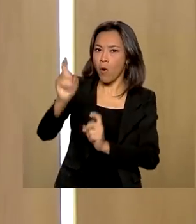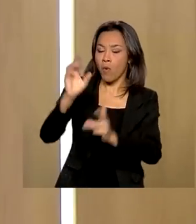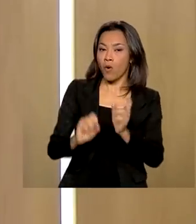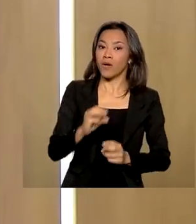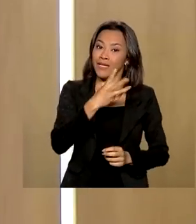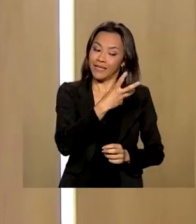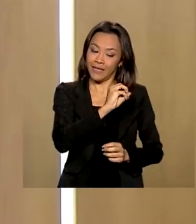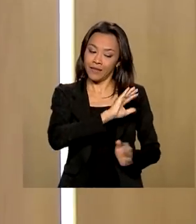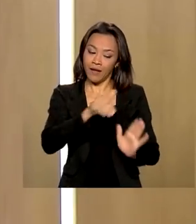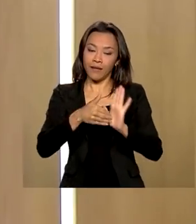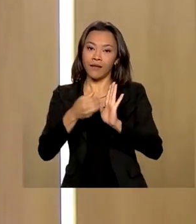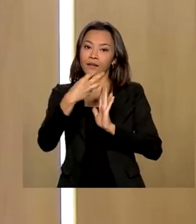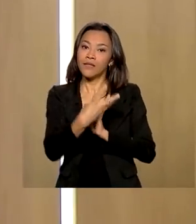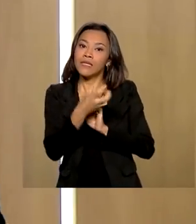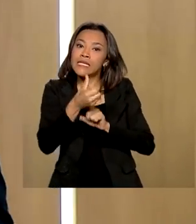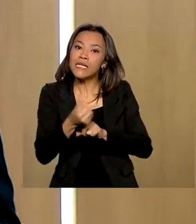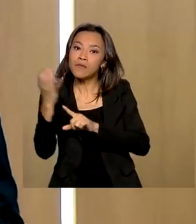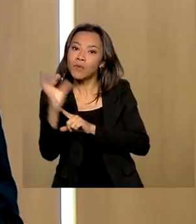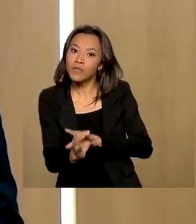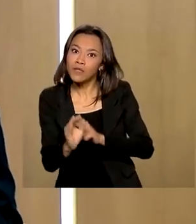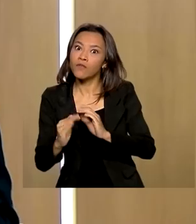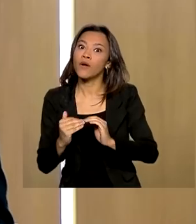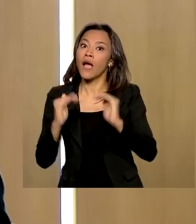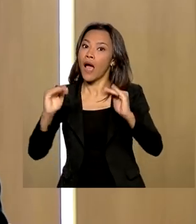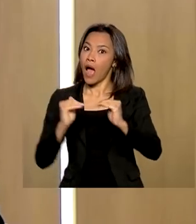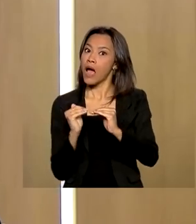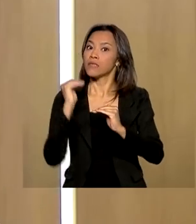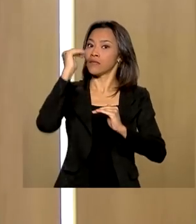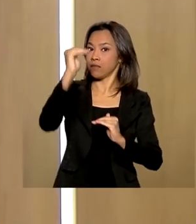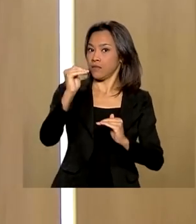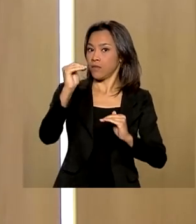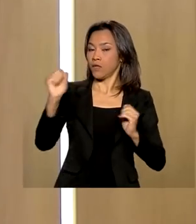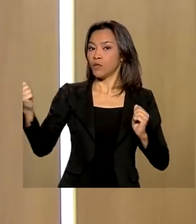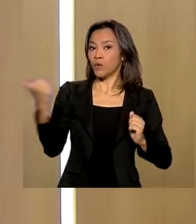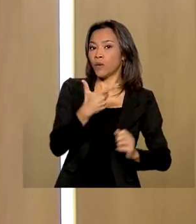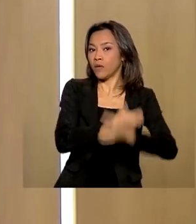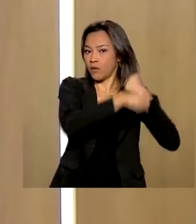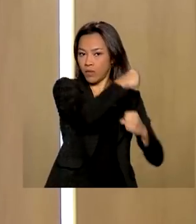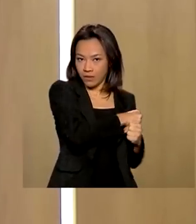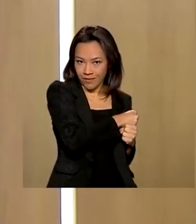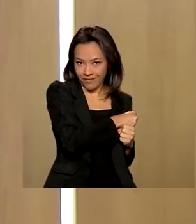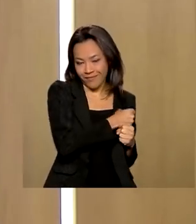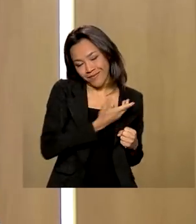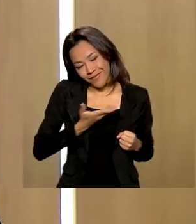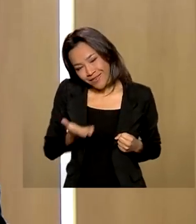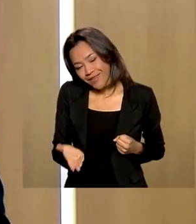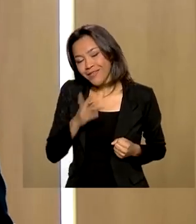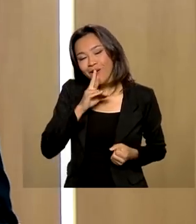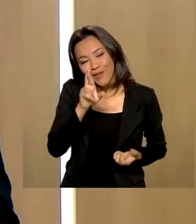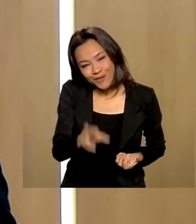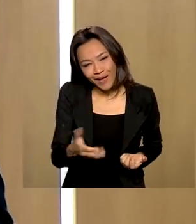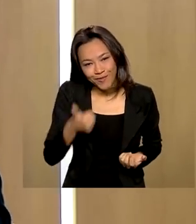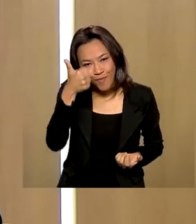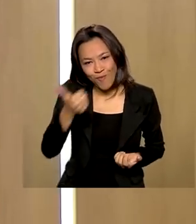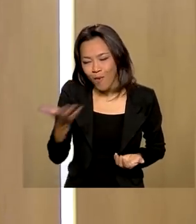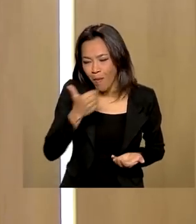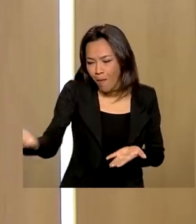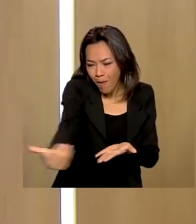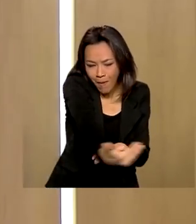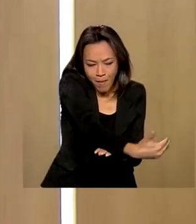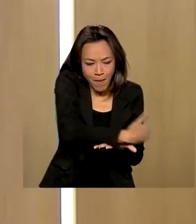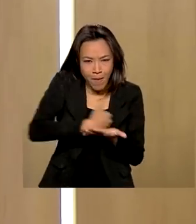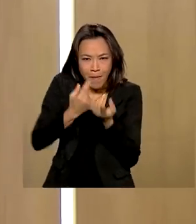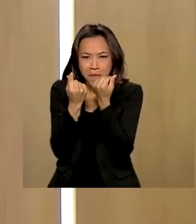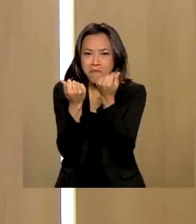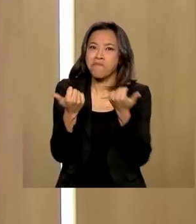a 36% superiores ao resultado do ano passado. E com tudo isso, o resultado não poderia ser outro e temos o aumento da arrecadação federal